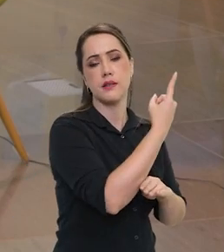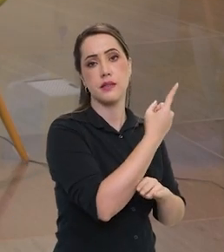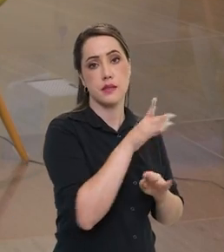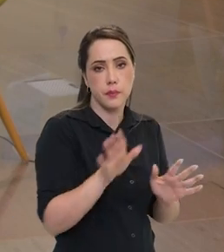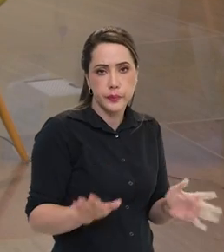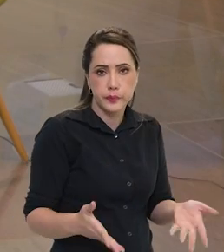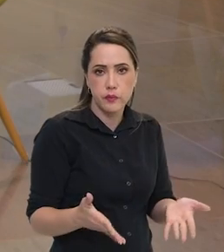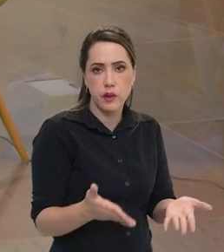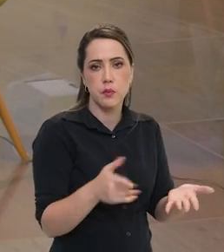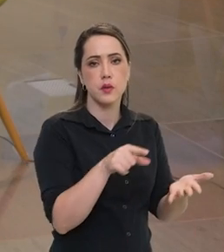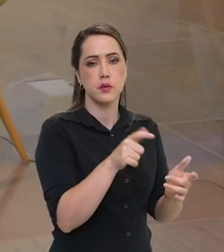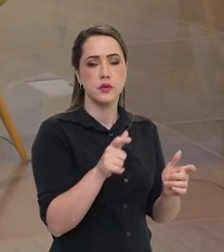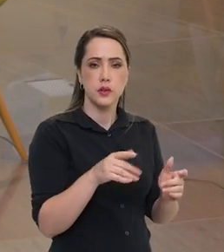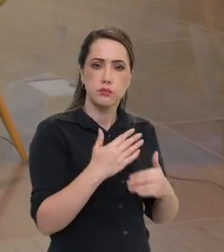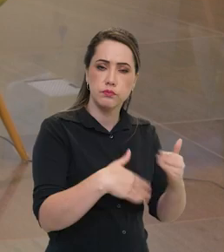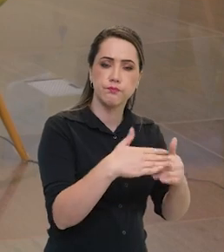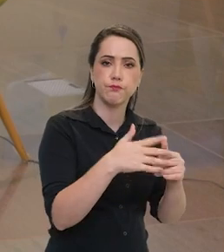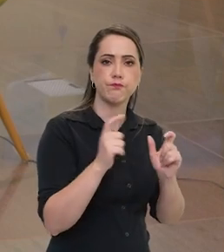desenvolvimento da região.